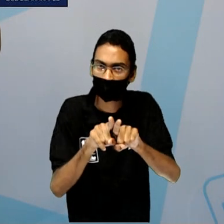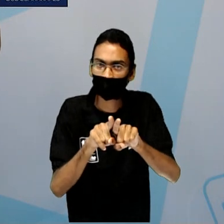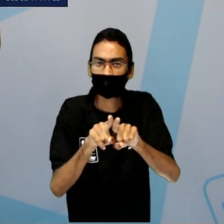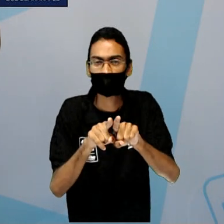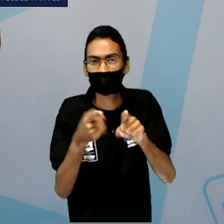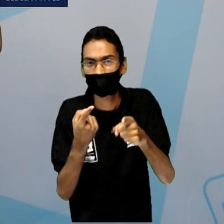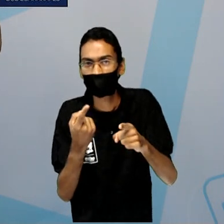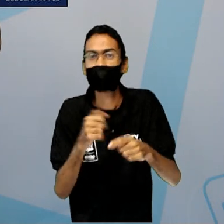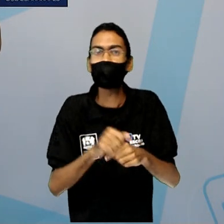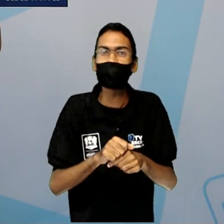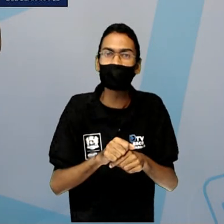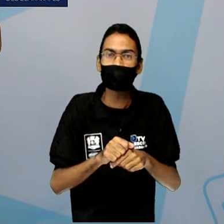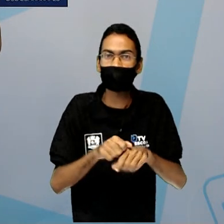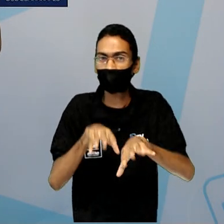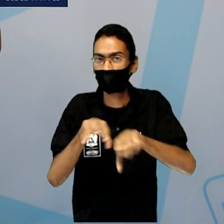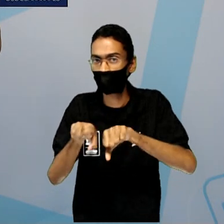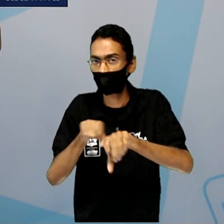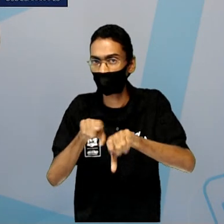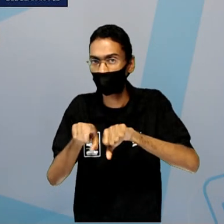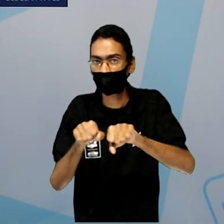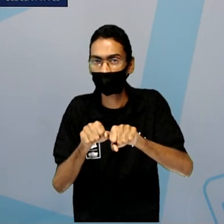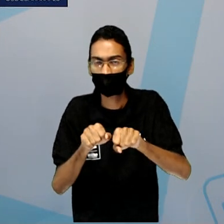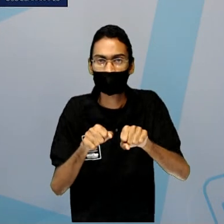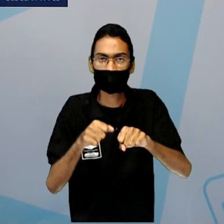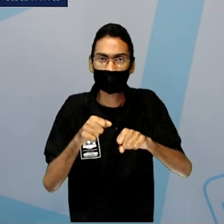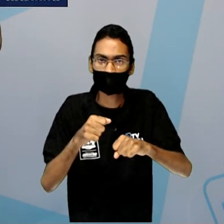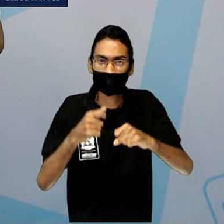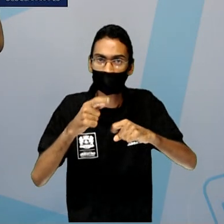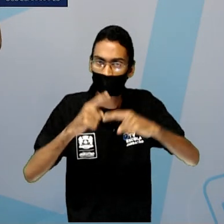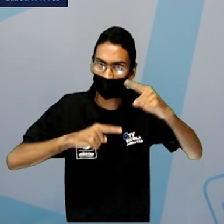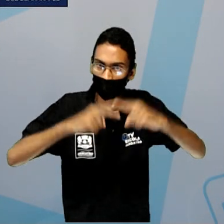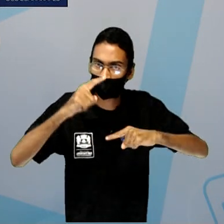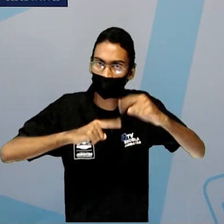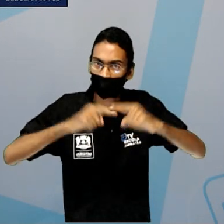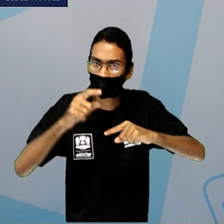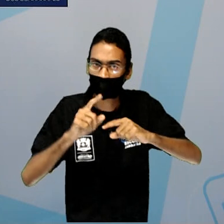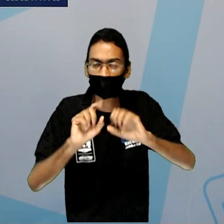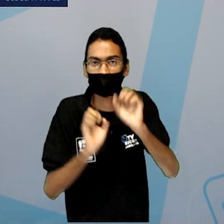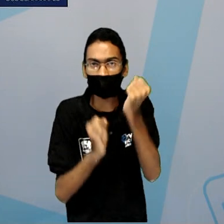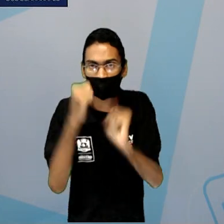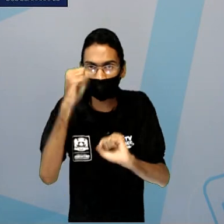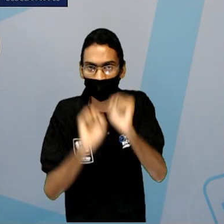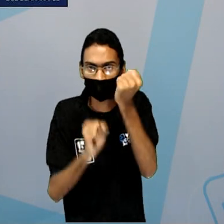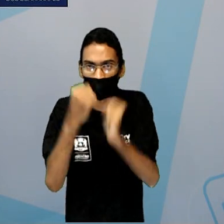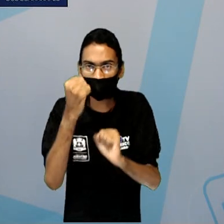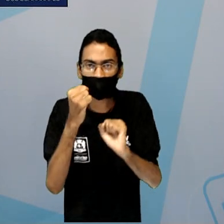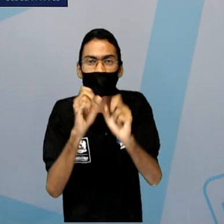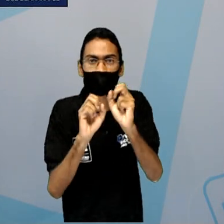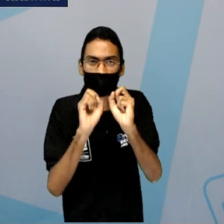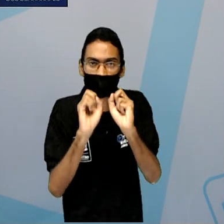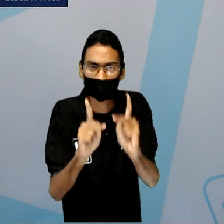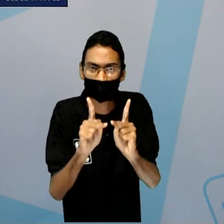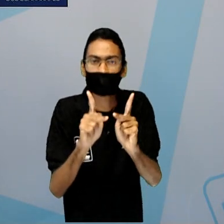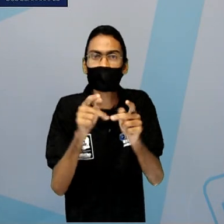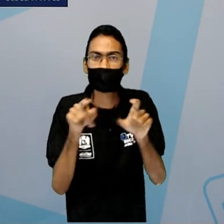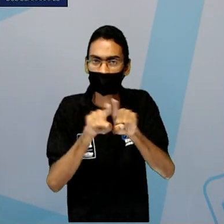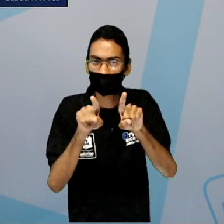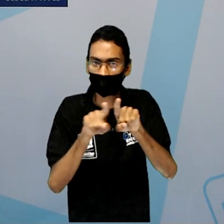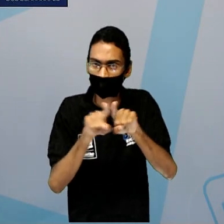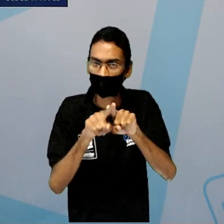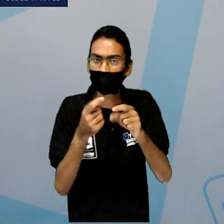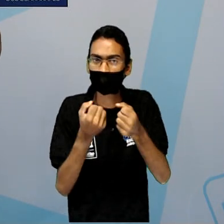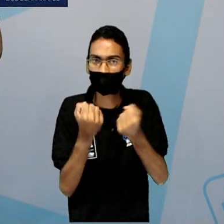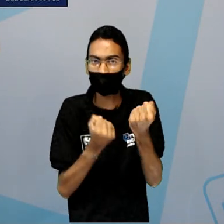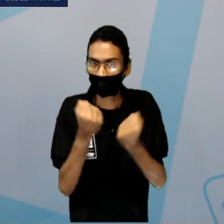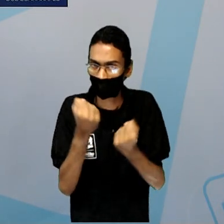Escoamento da produção industrial. Está massa? Estamos juntos? Não esquecer também da questão dos transportes de pessoas.